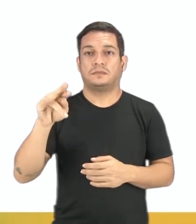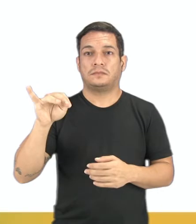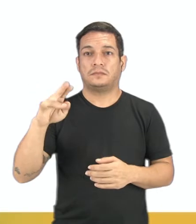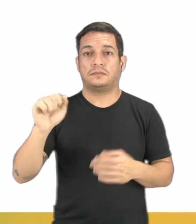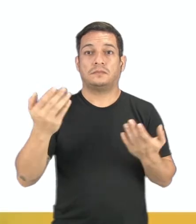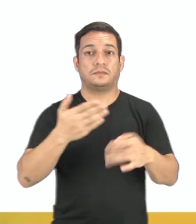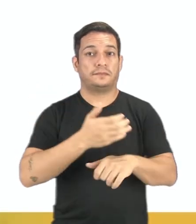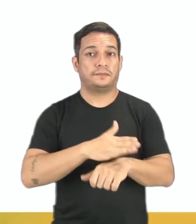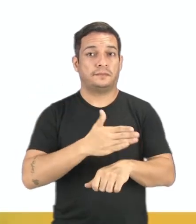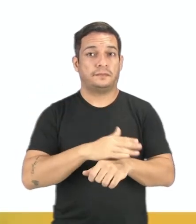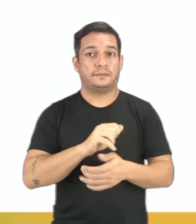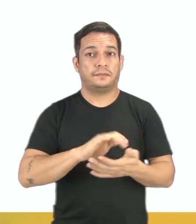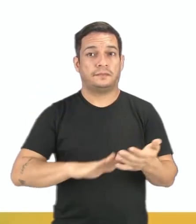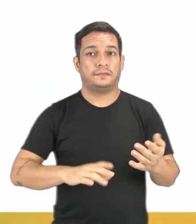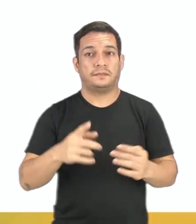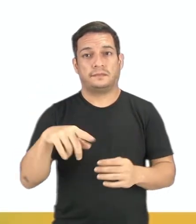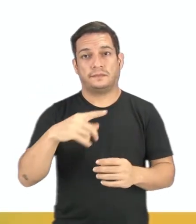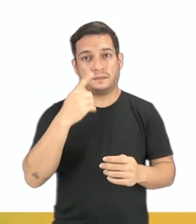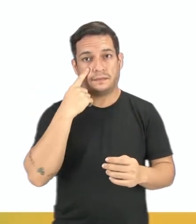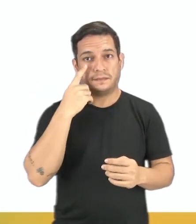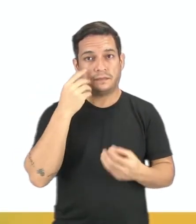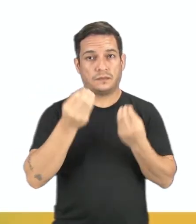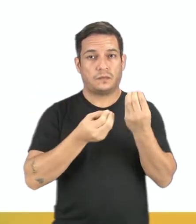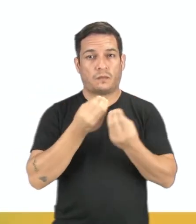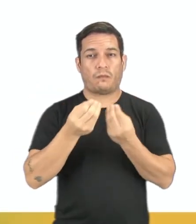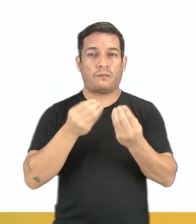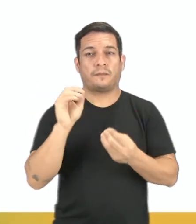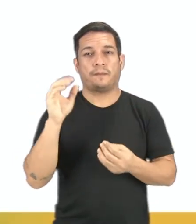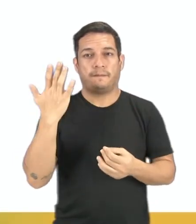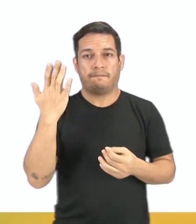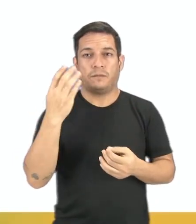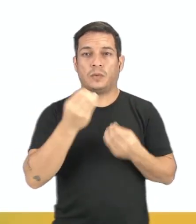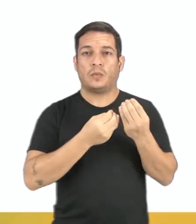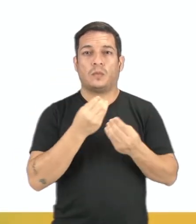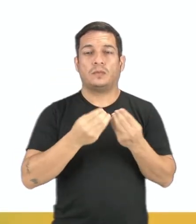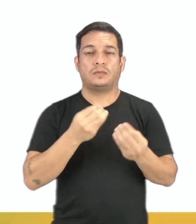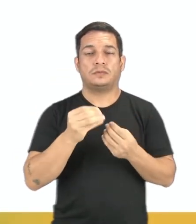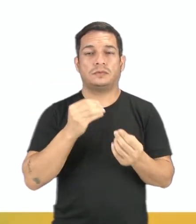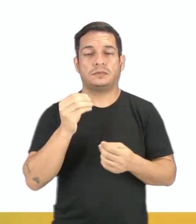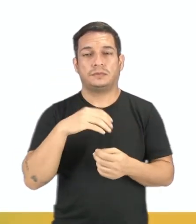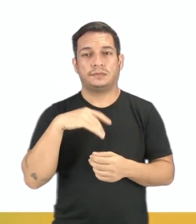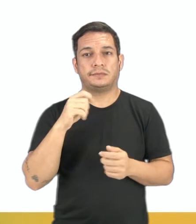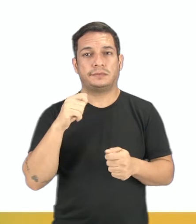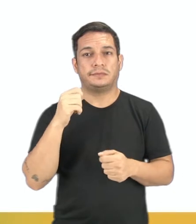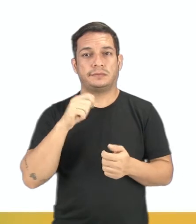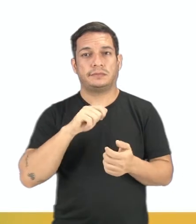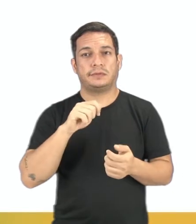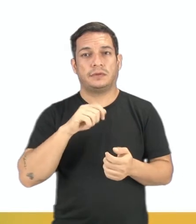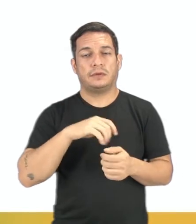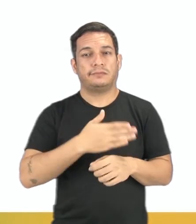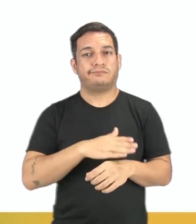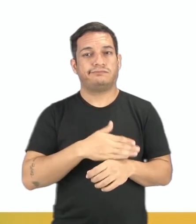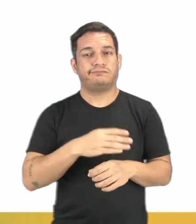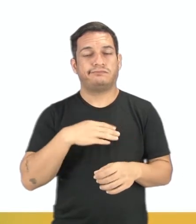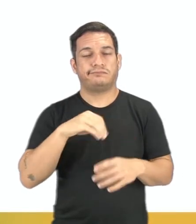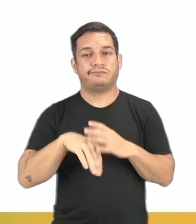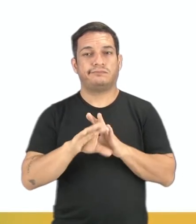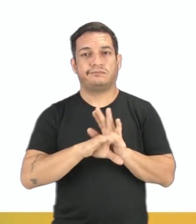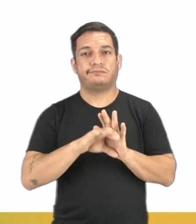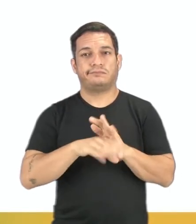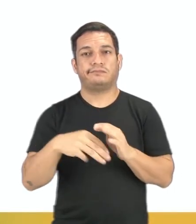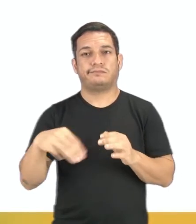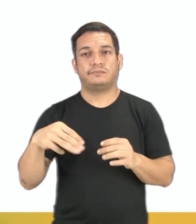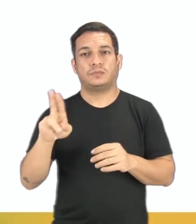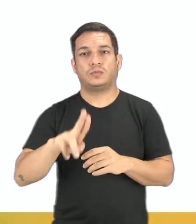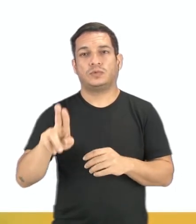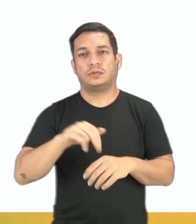vamos exercitar, tá? Para vocês verem como se é trabalhado isso dentro dos conceitos matemáticos, e